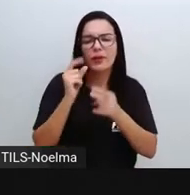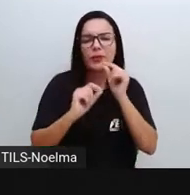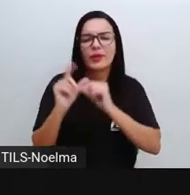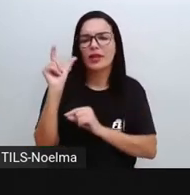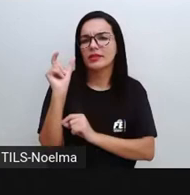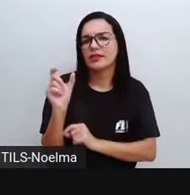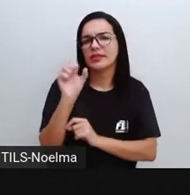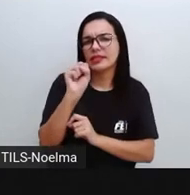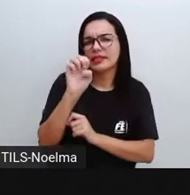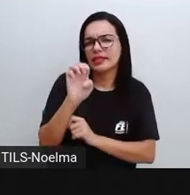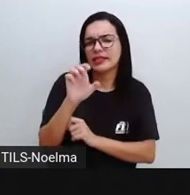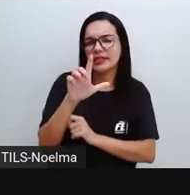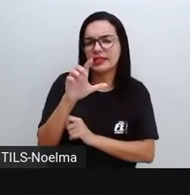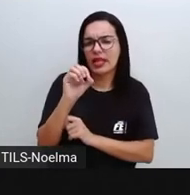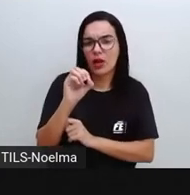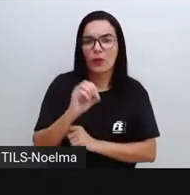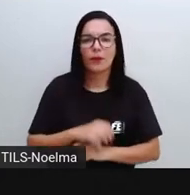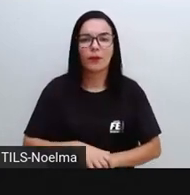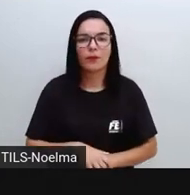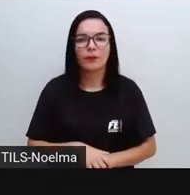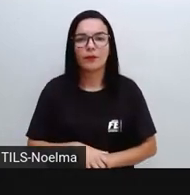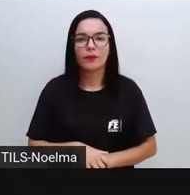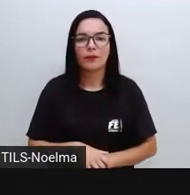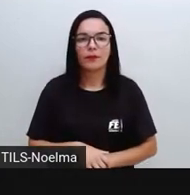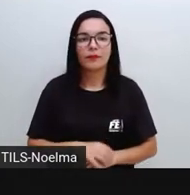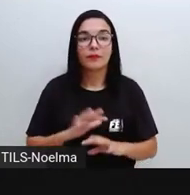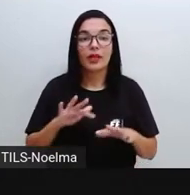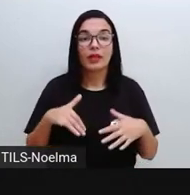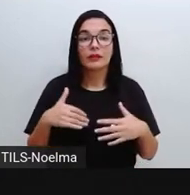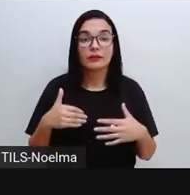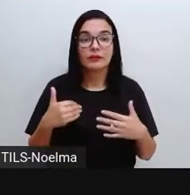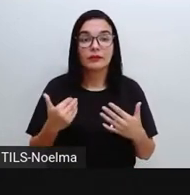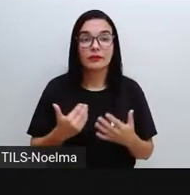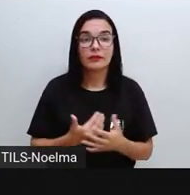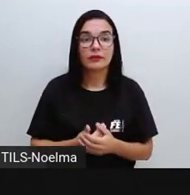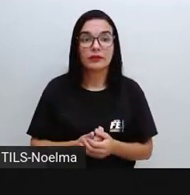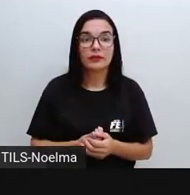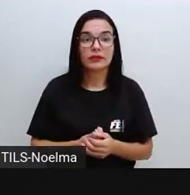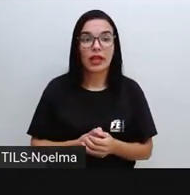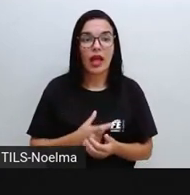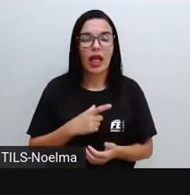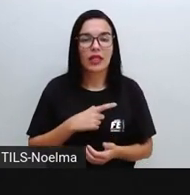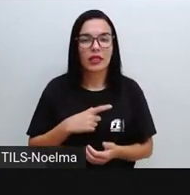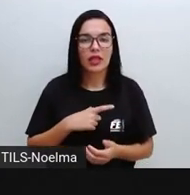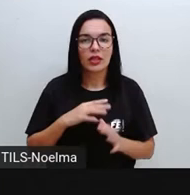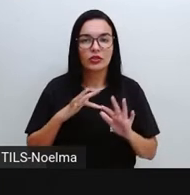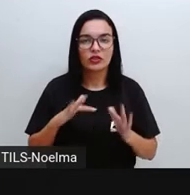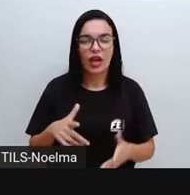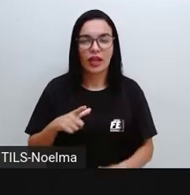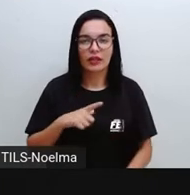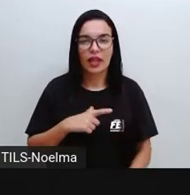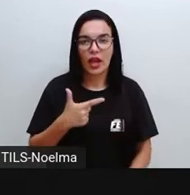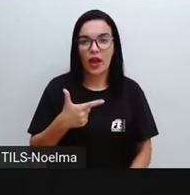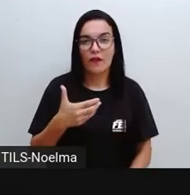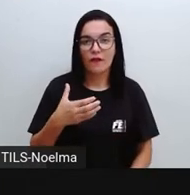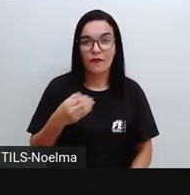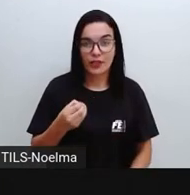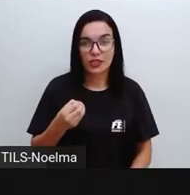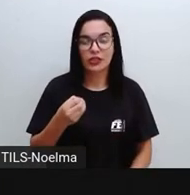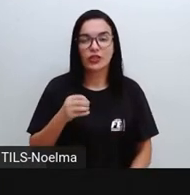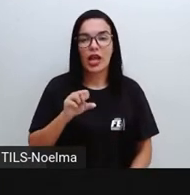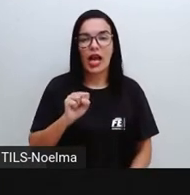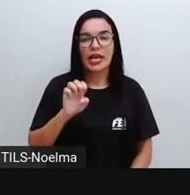sobre selos, né? Nas aulas de cartas. Ele tem, ele já tem 20 selos na sua